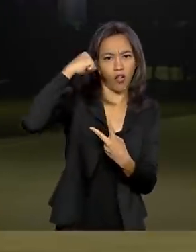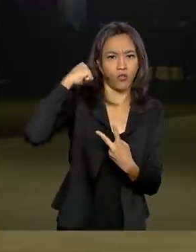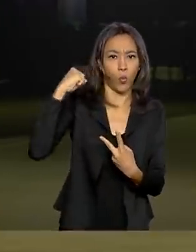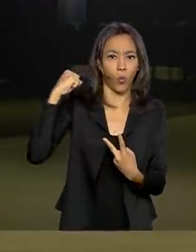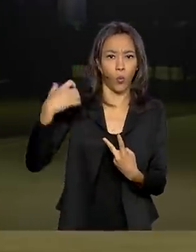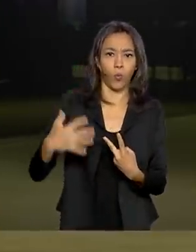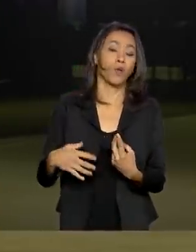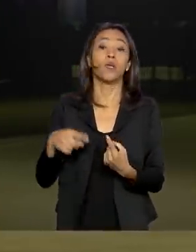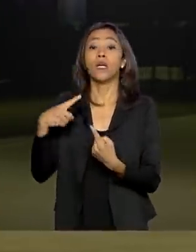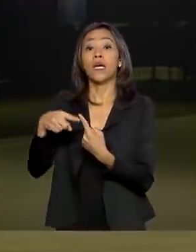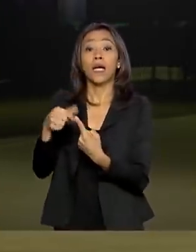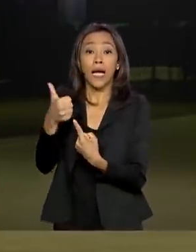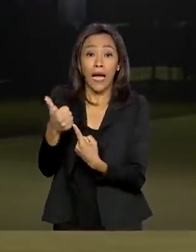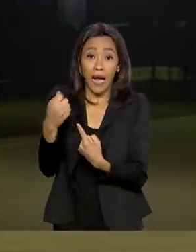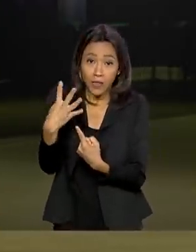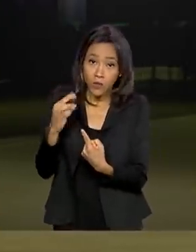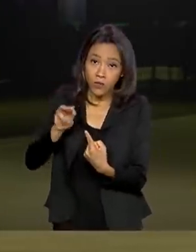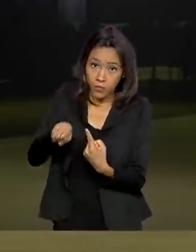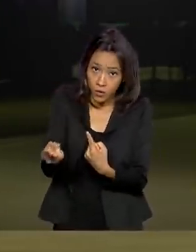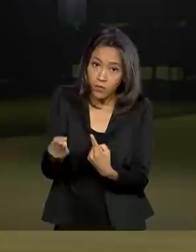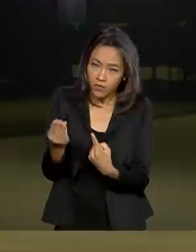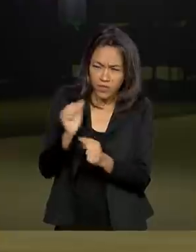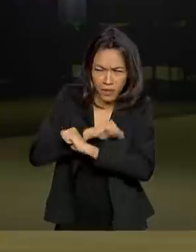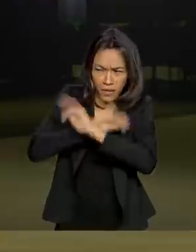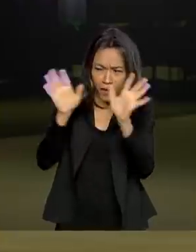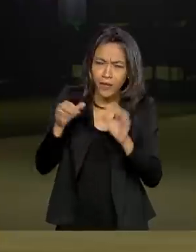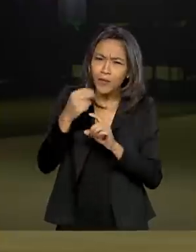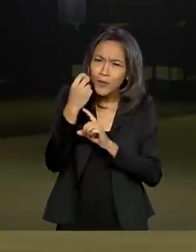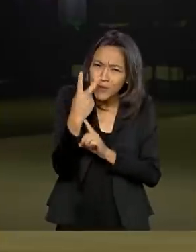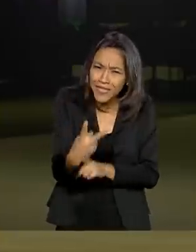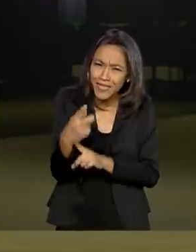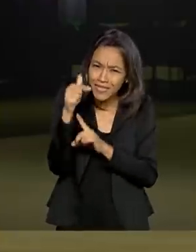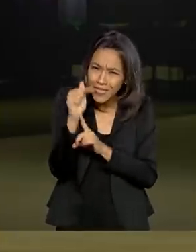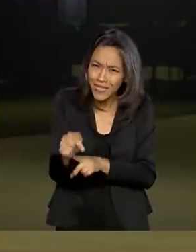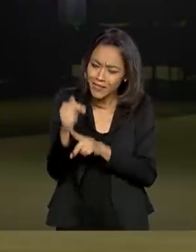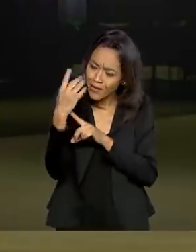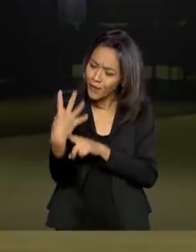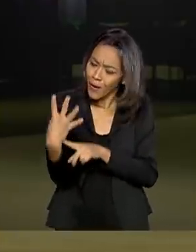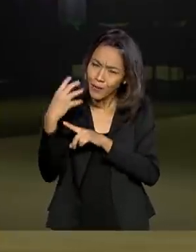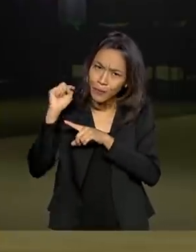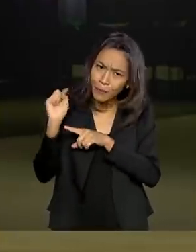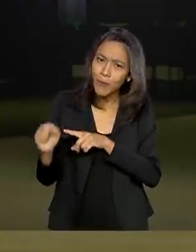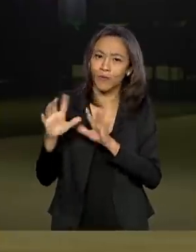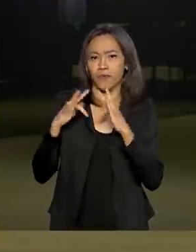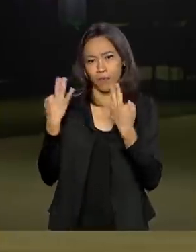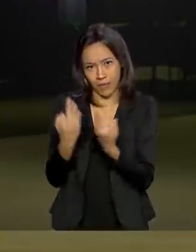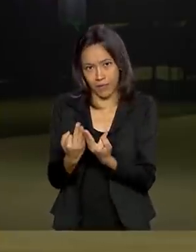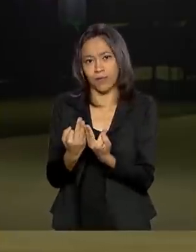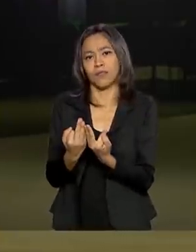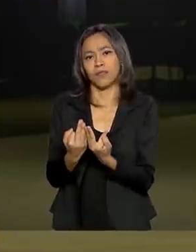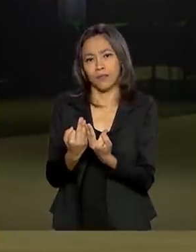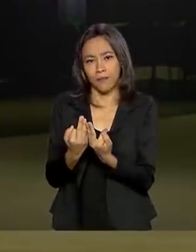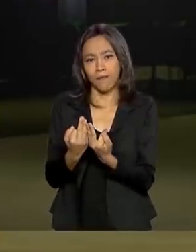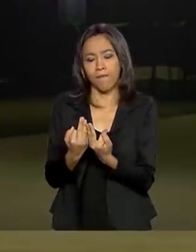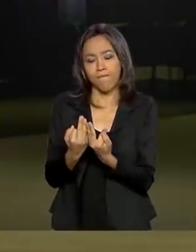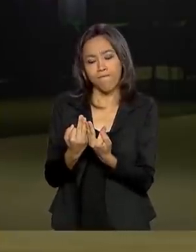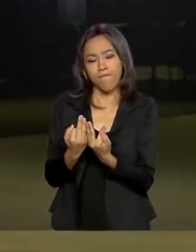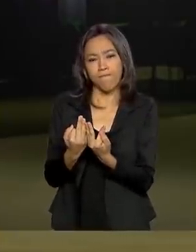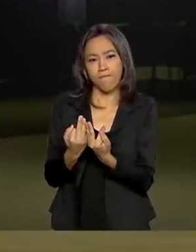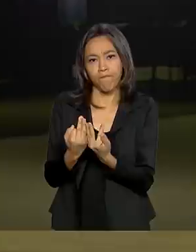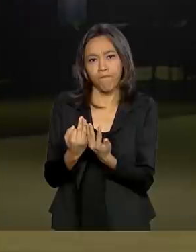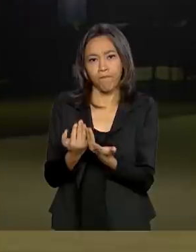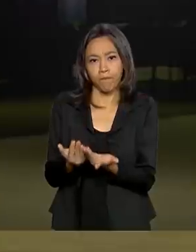primeiro, 14 milhões, vão ser bem precisos, tá? 274 mil famílias, e